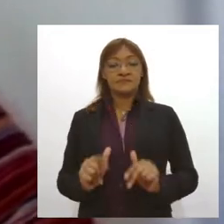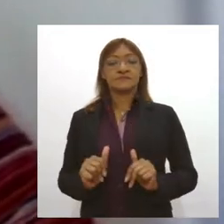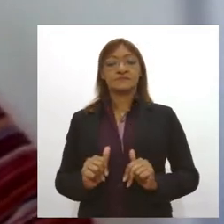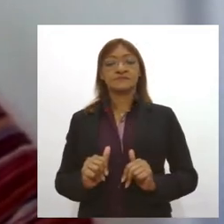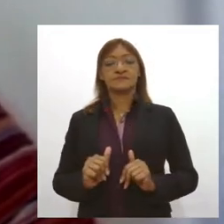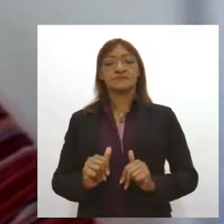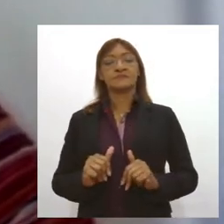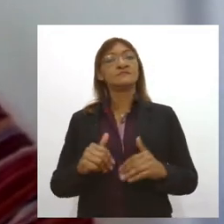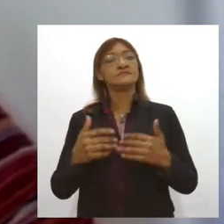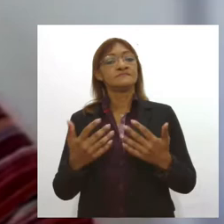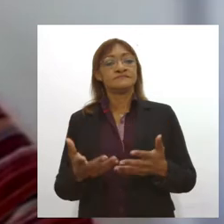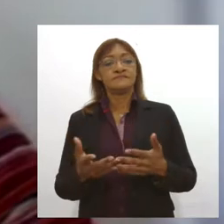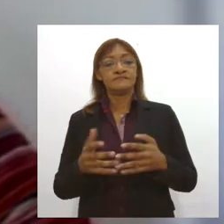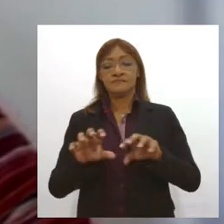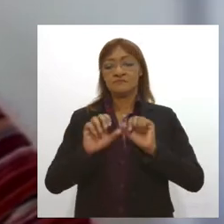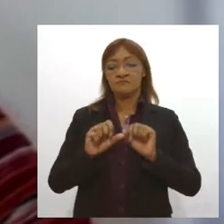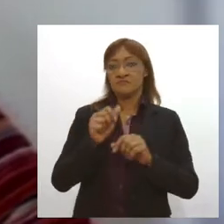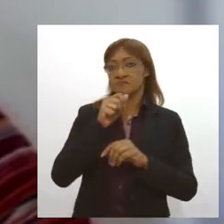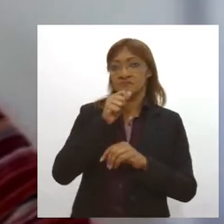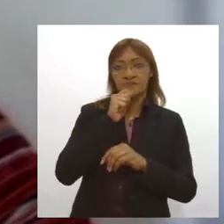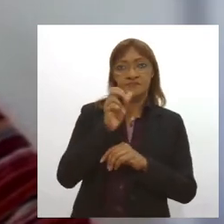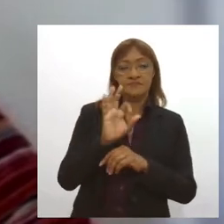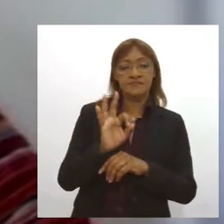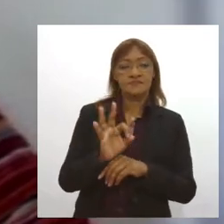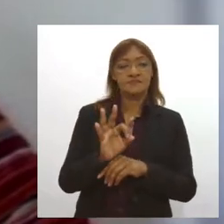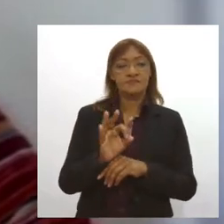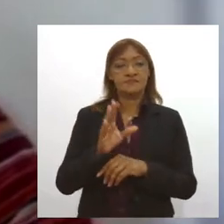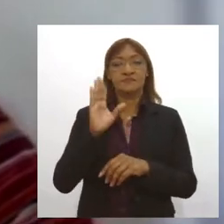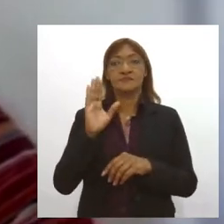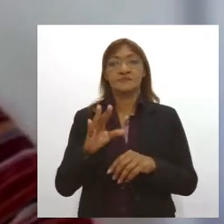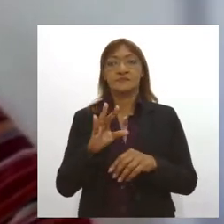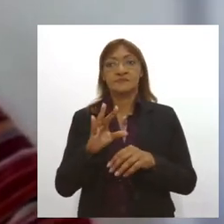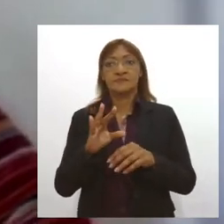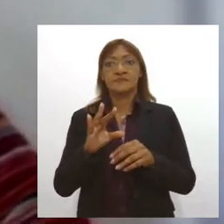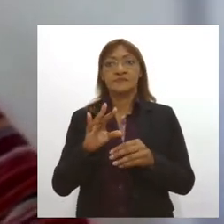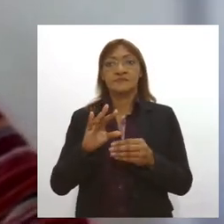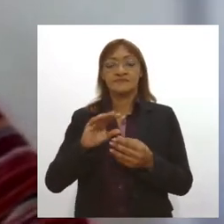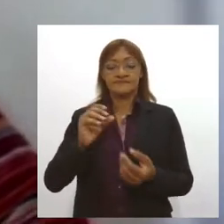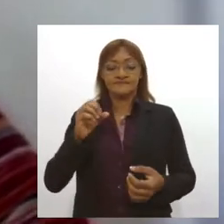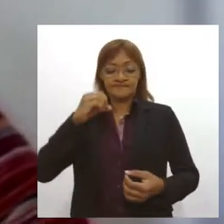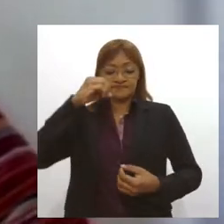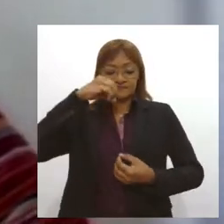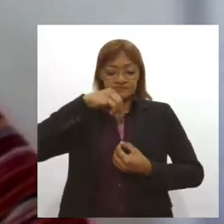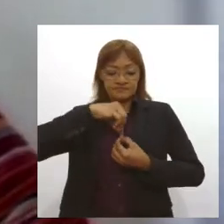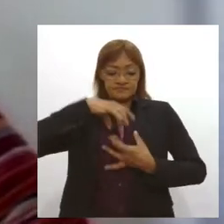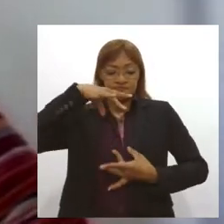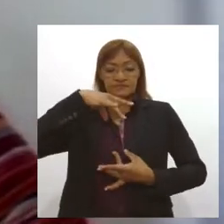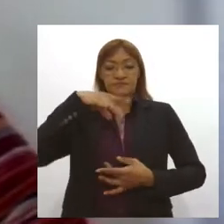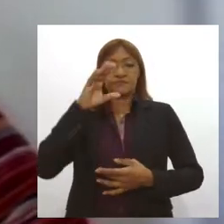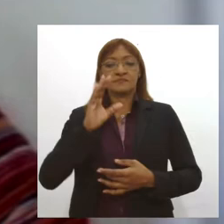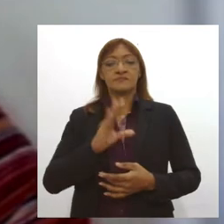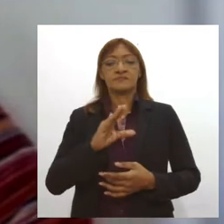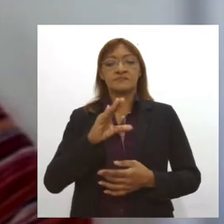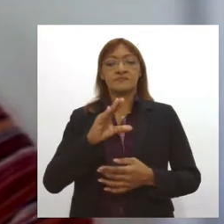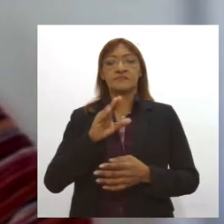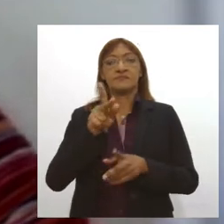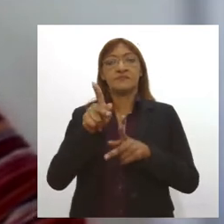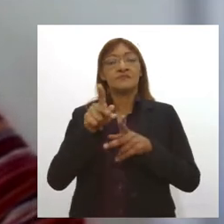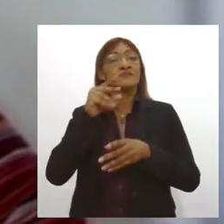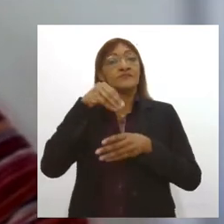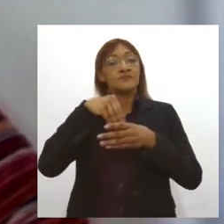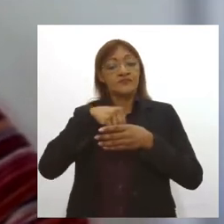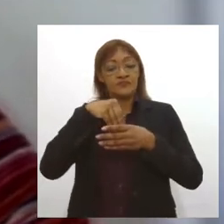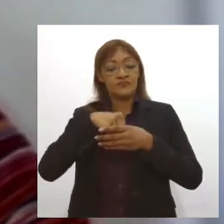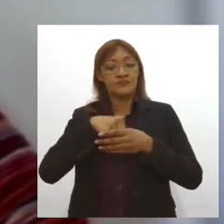Ou seja, o que que acontece? Esses anticorpos, eles são infundidos no corpo e aí eles vão defender o organismo contra o vírus.